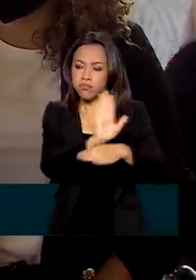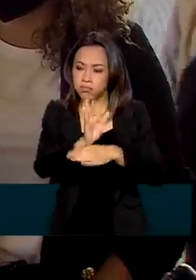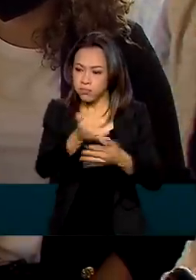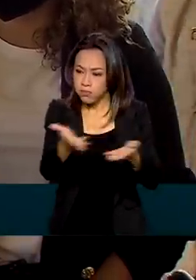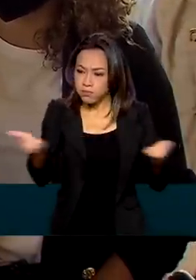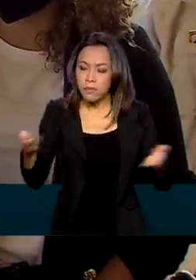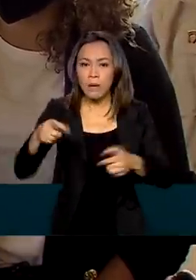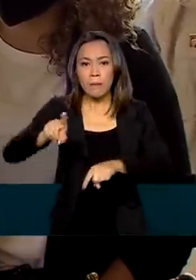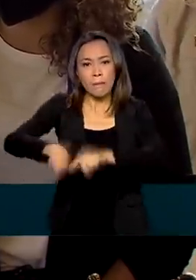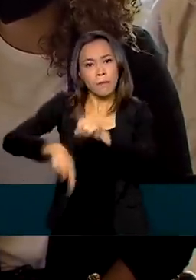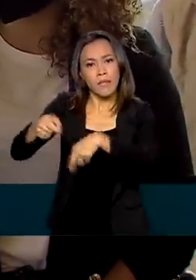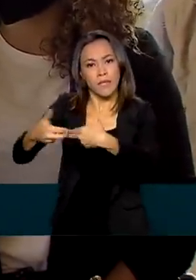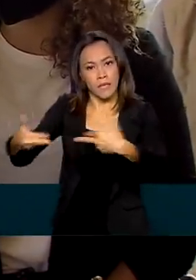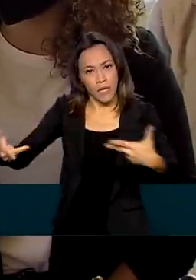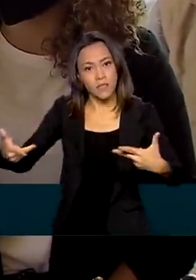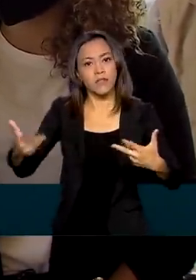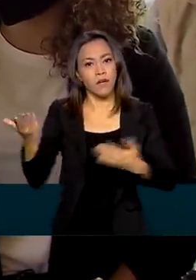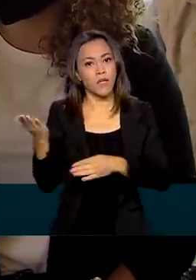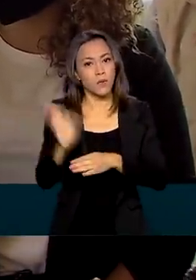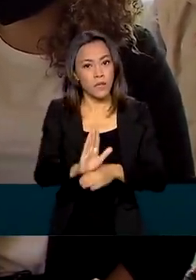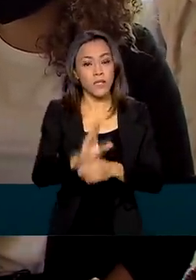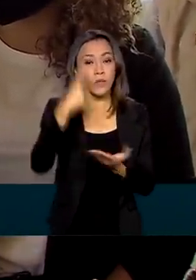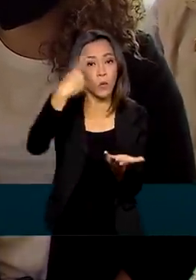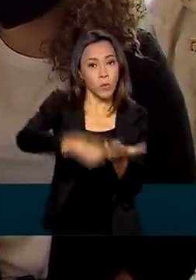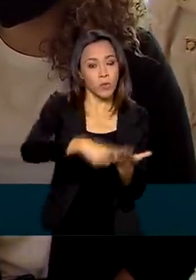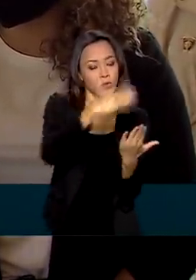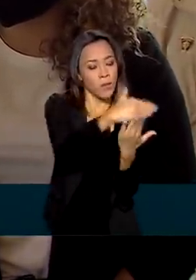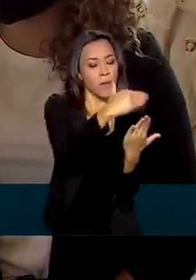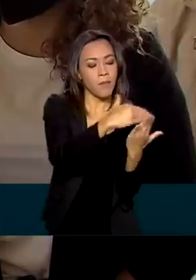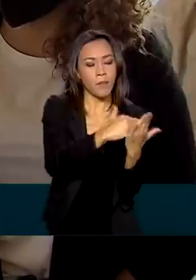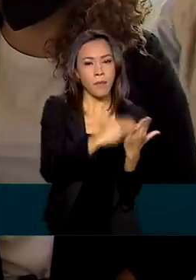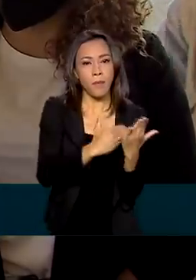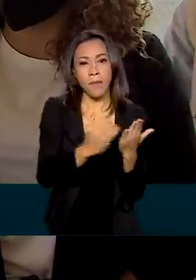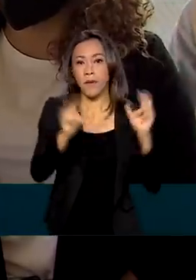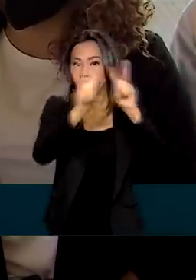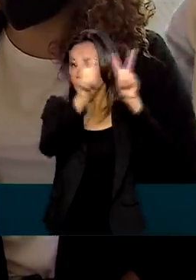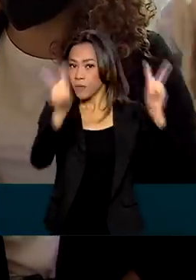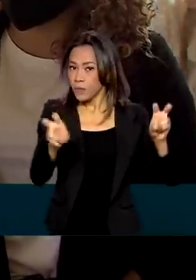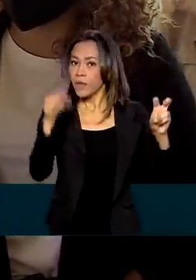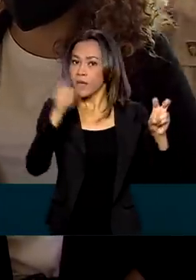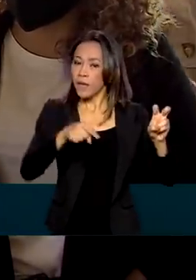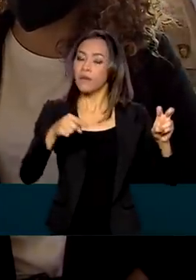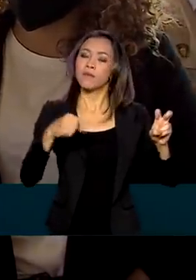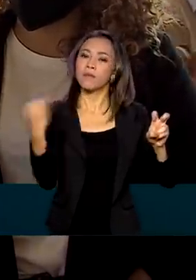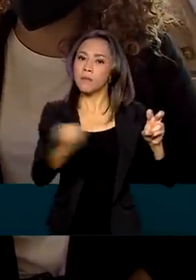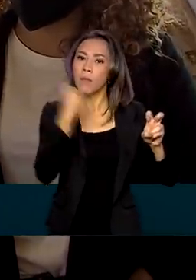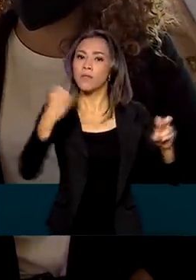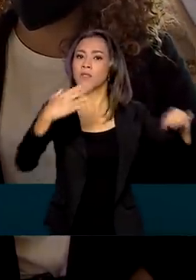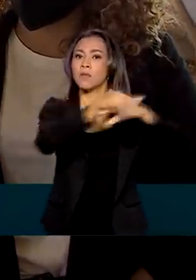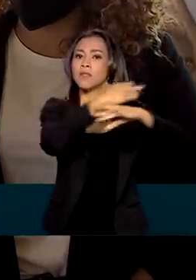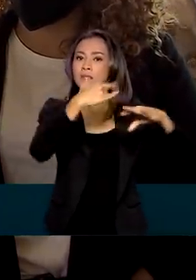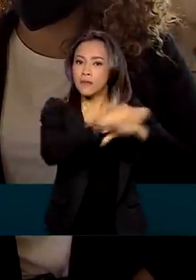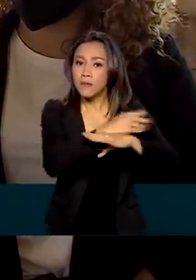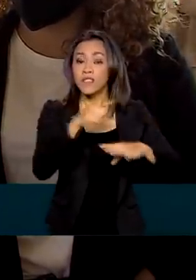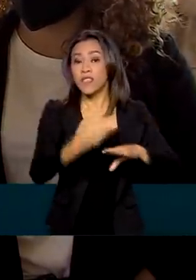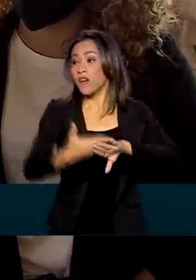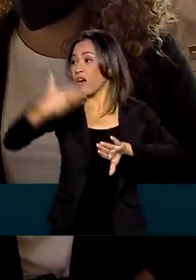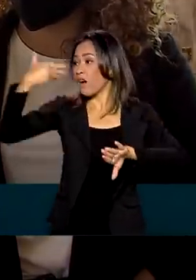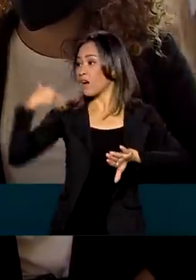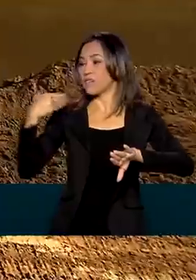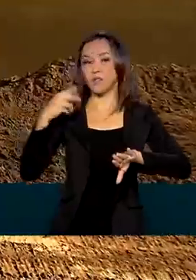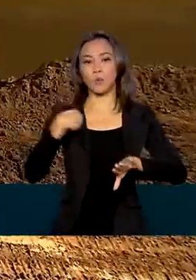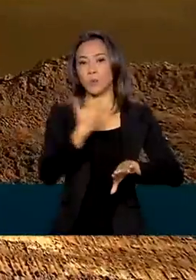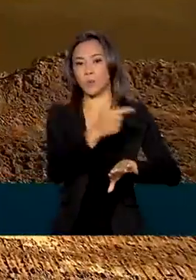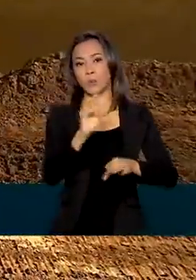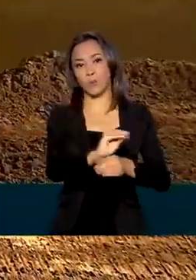equipamentos que vão ajudar nessa agenda ambiental urbana, que é um tema super importante que o Brasil, nas últimas décadas, não cuidou da forma que